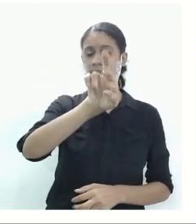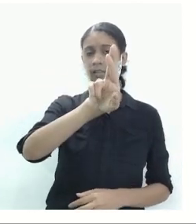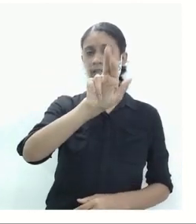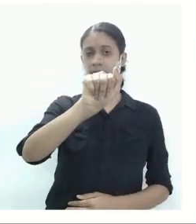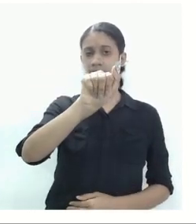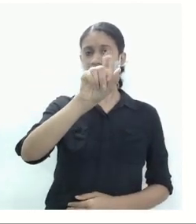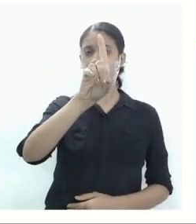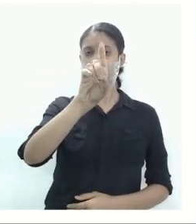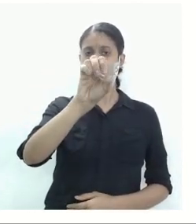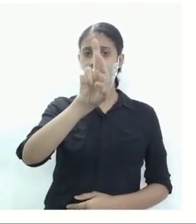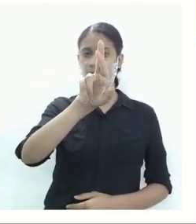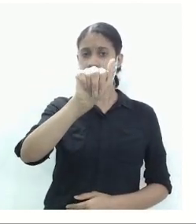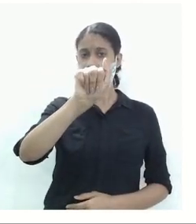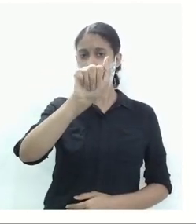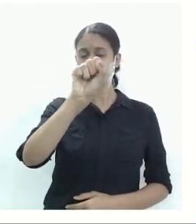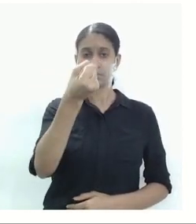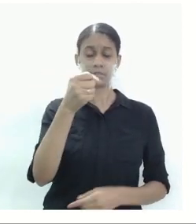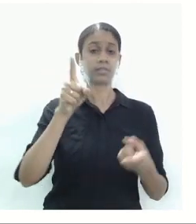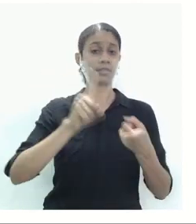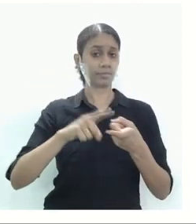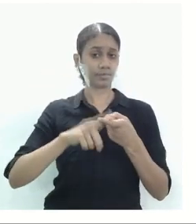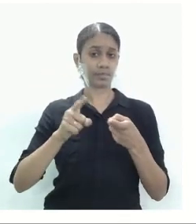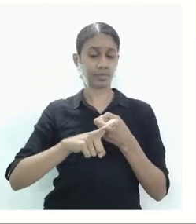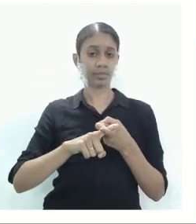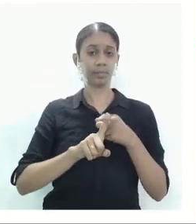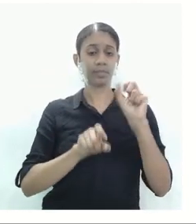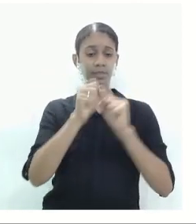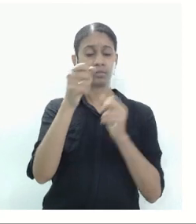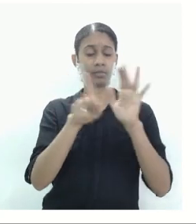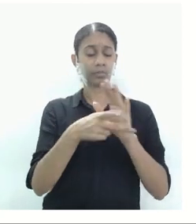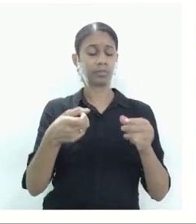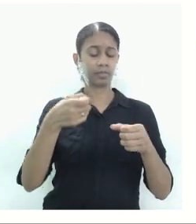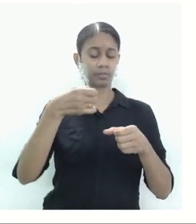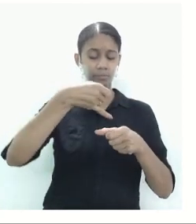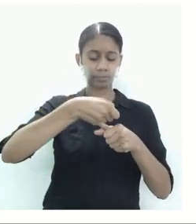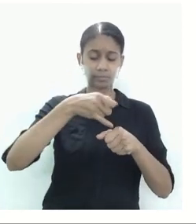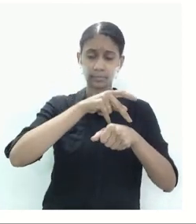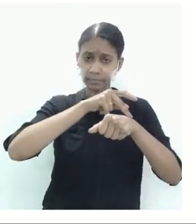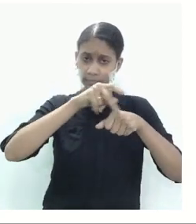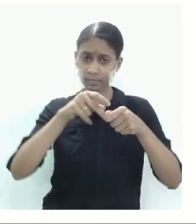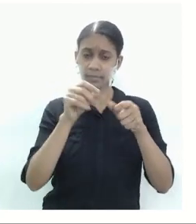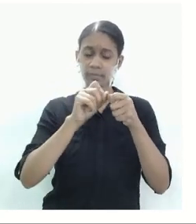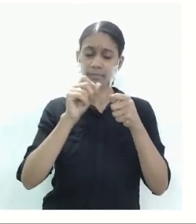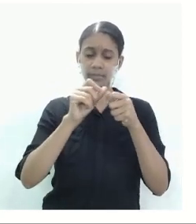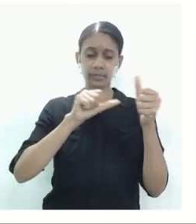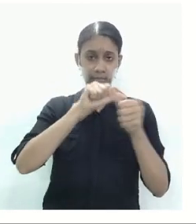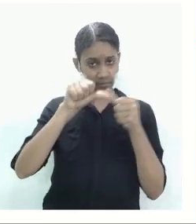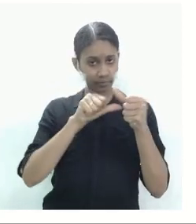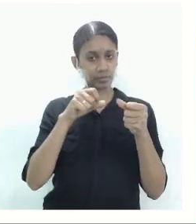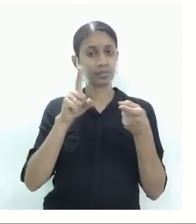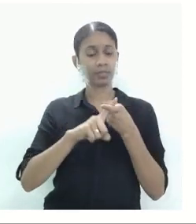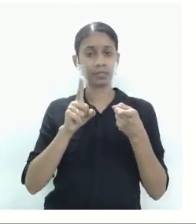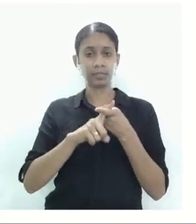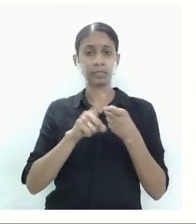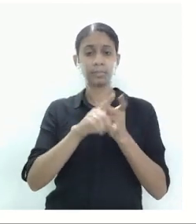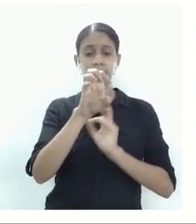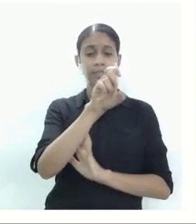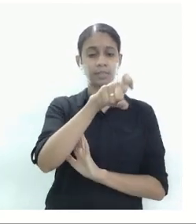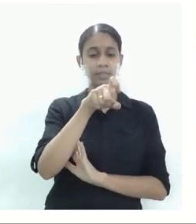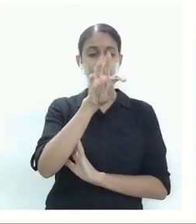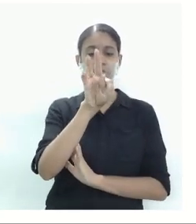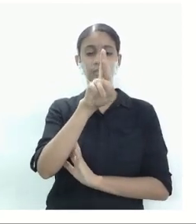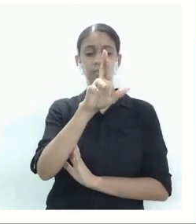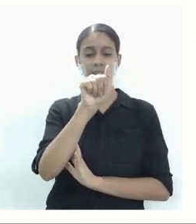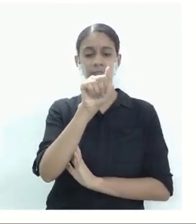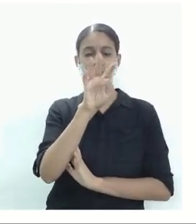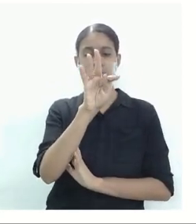petroquímica, que vai extrair o petróleo cru e fazer o seu refinamento, e as extrativas, que vão